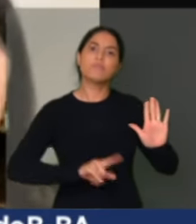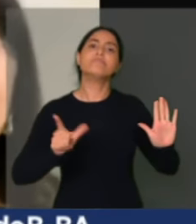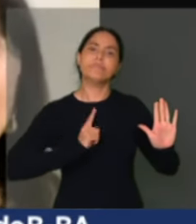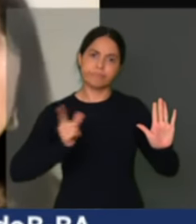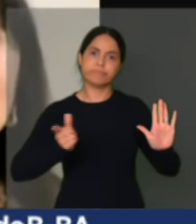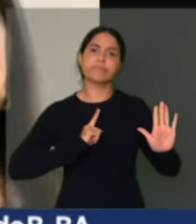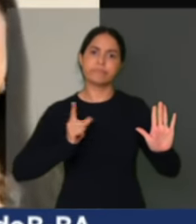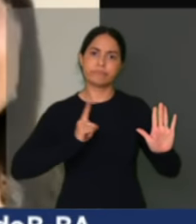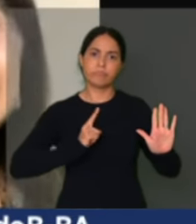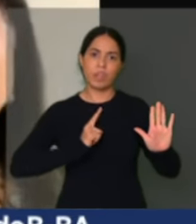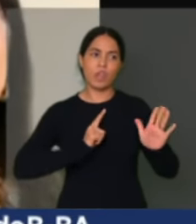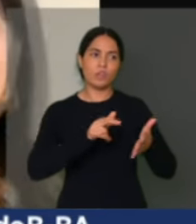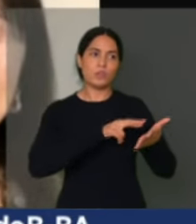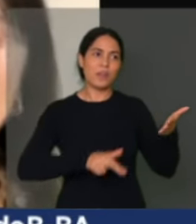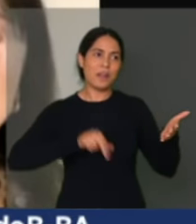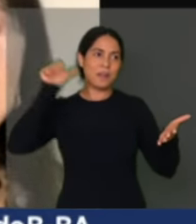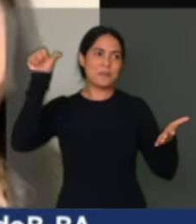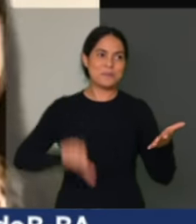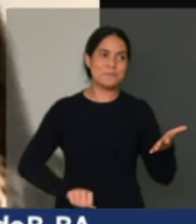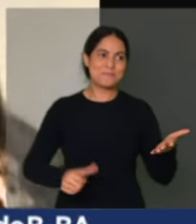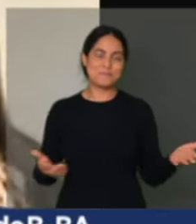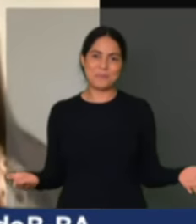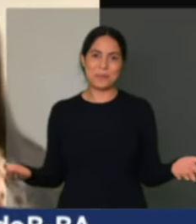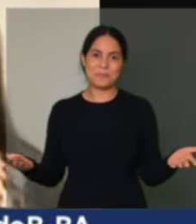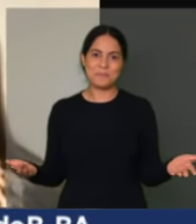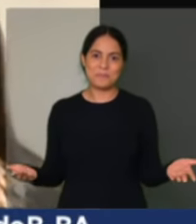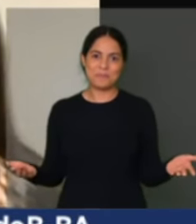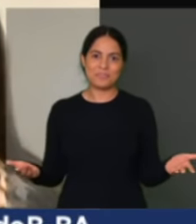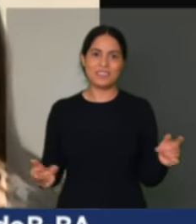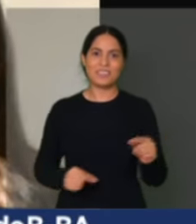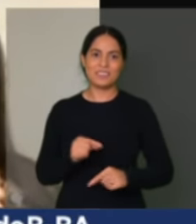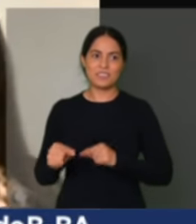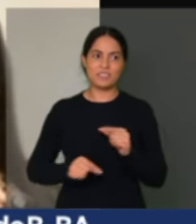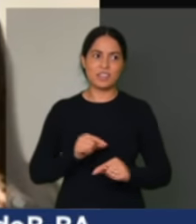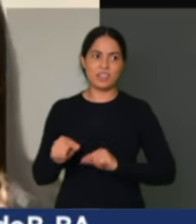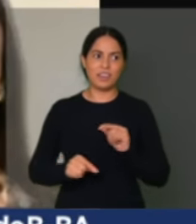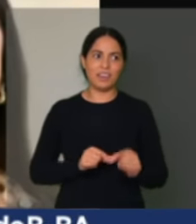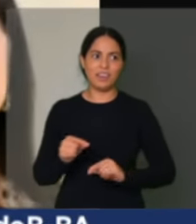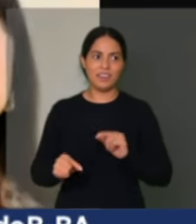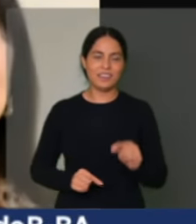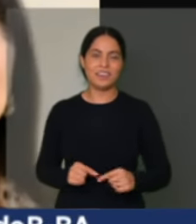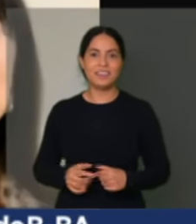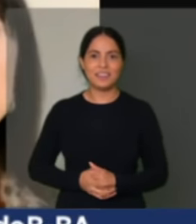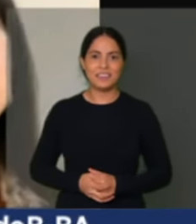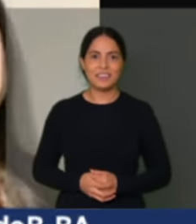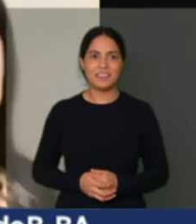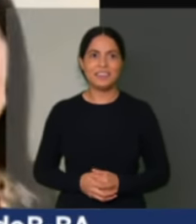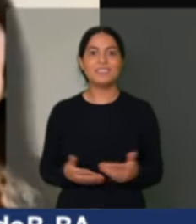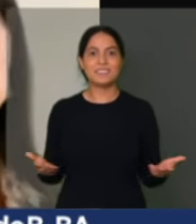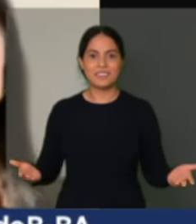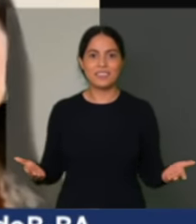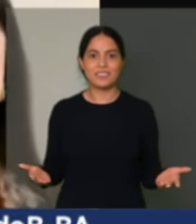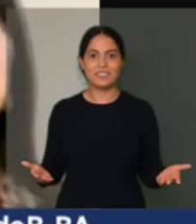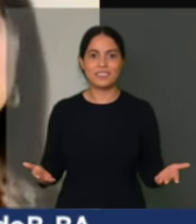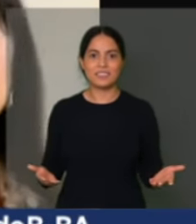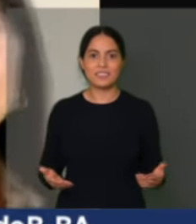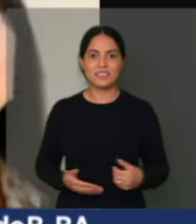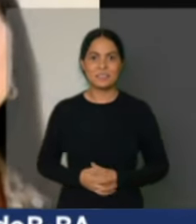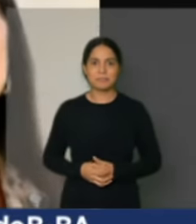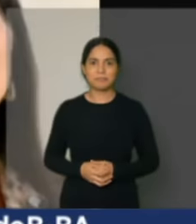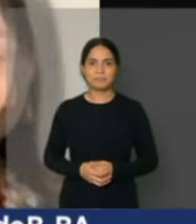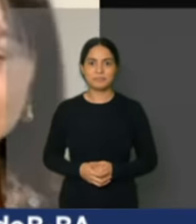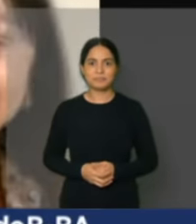relatório dos seis relatórios que foram apresentados na Comissão Especial e evidentemente os